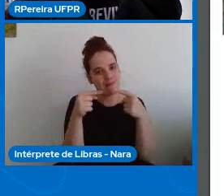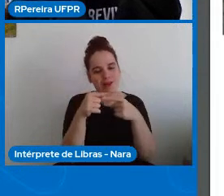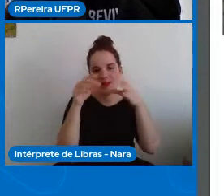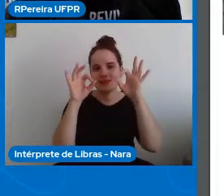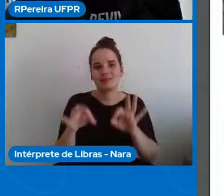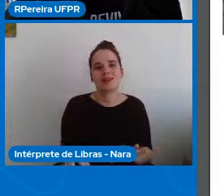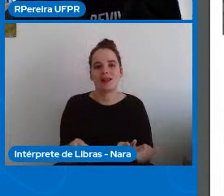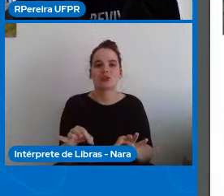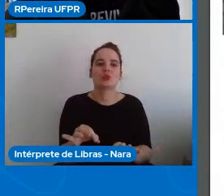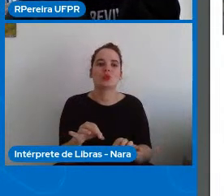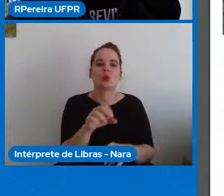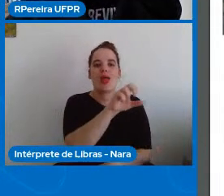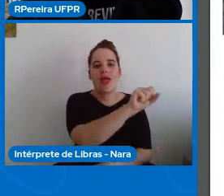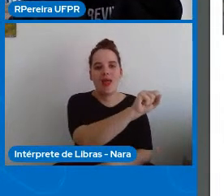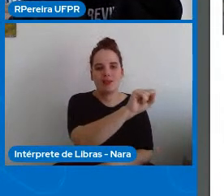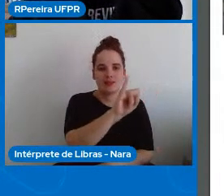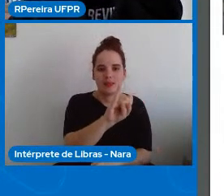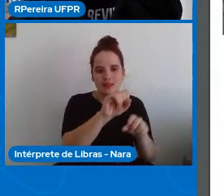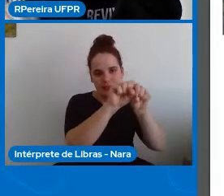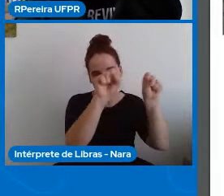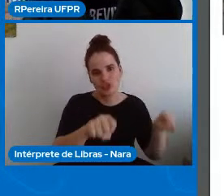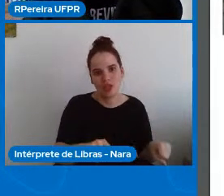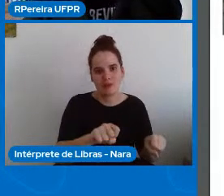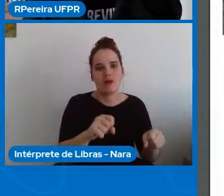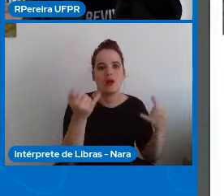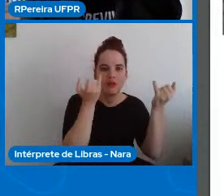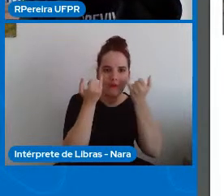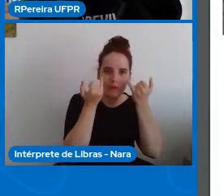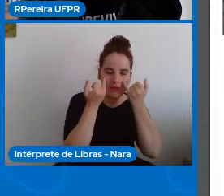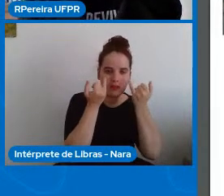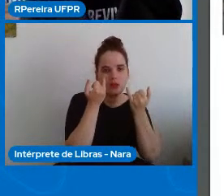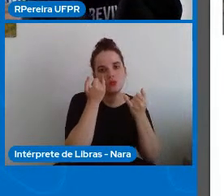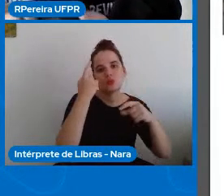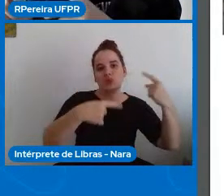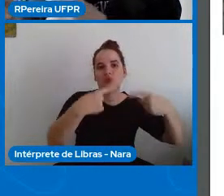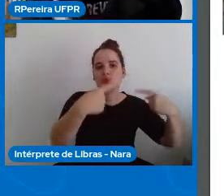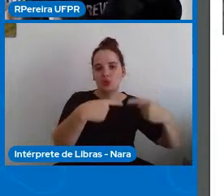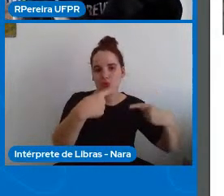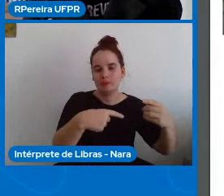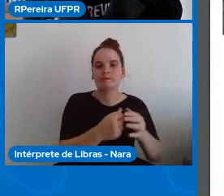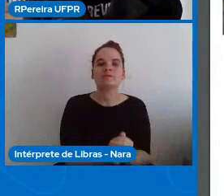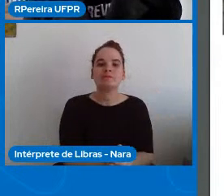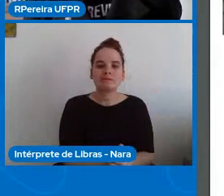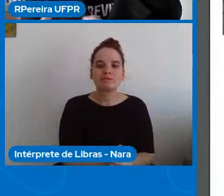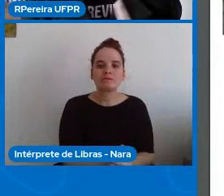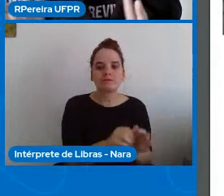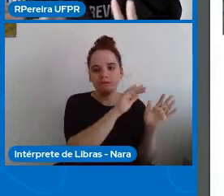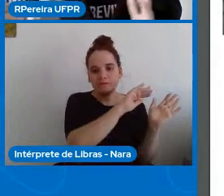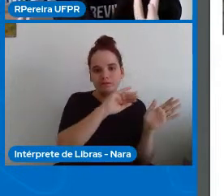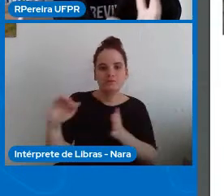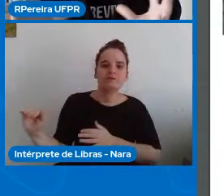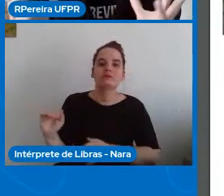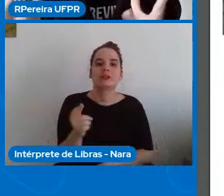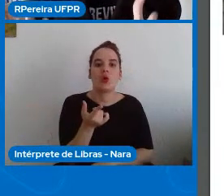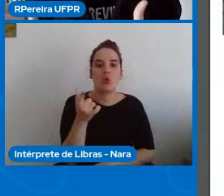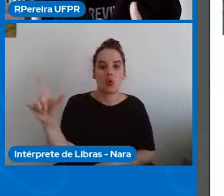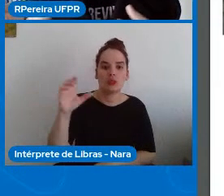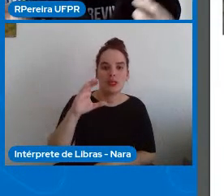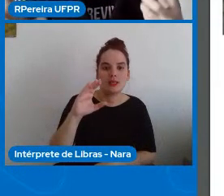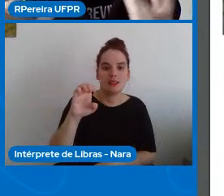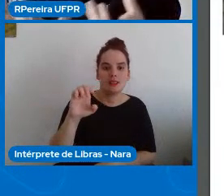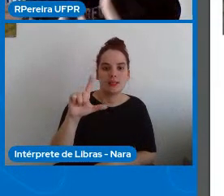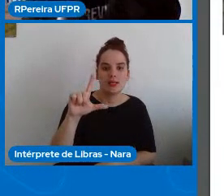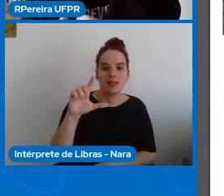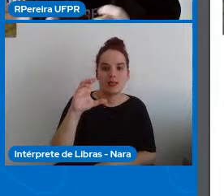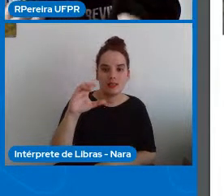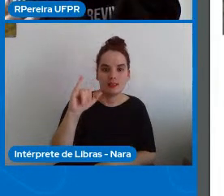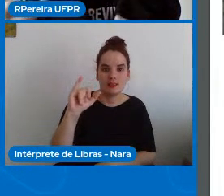discute em termos de sistema sociotécnico a Cecília Baranauskas ela trouxe toda essa discussão